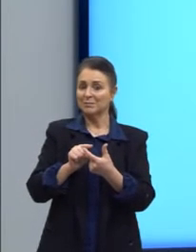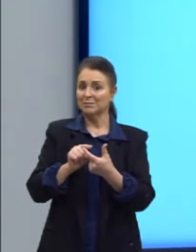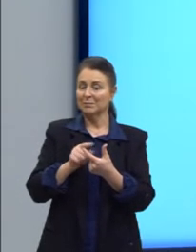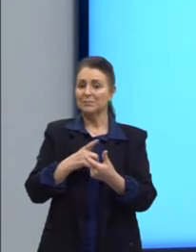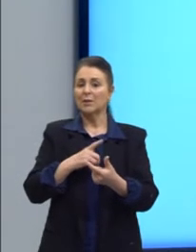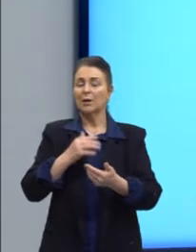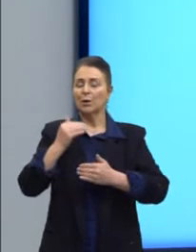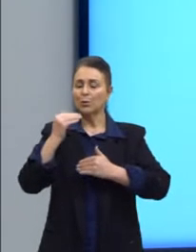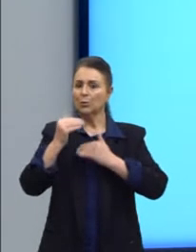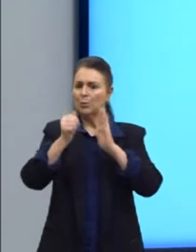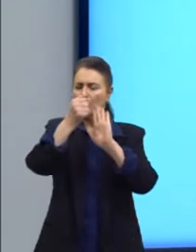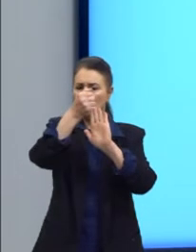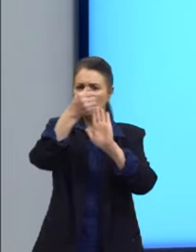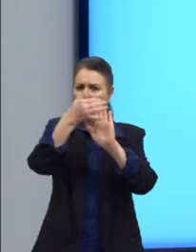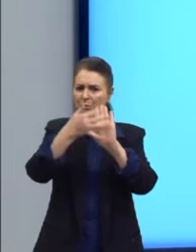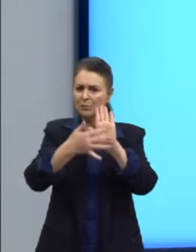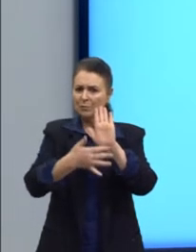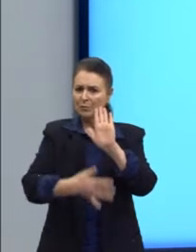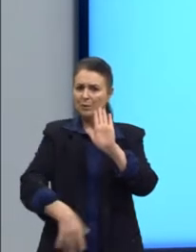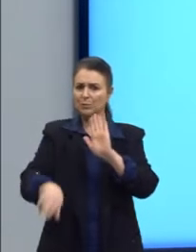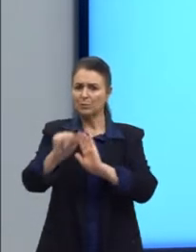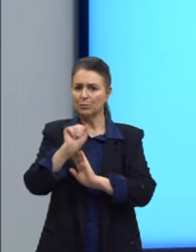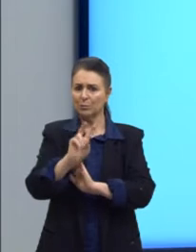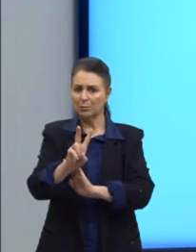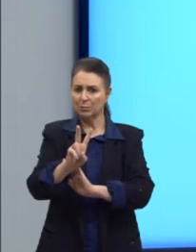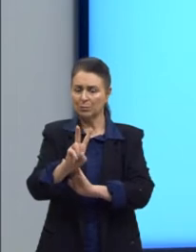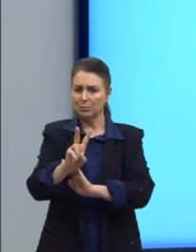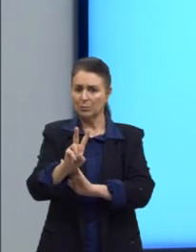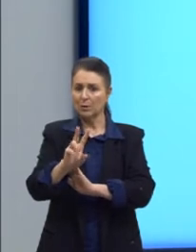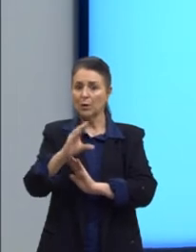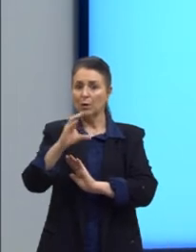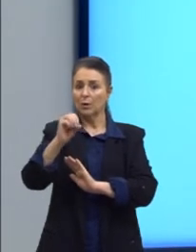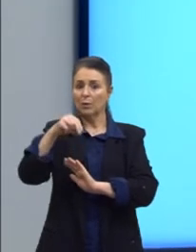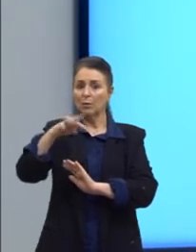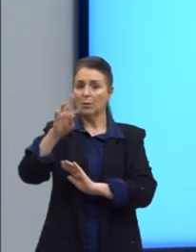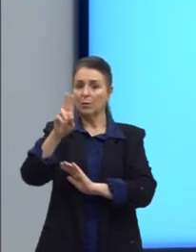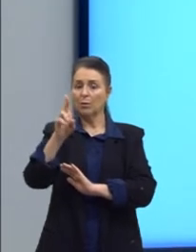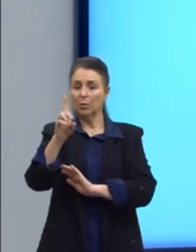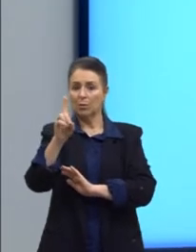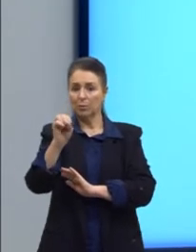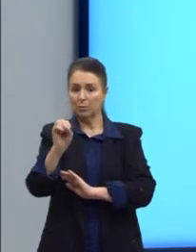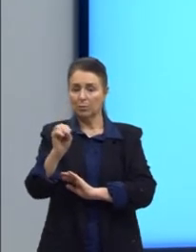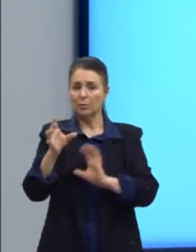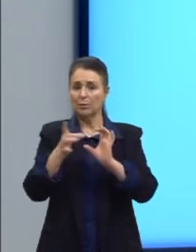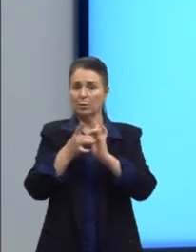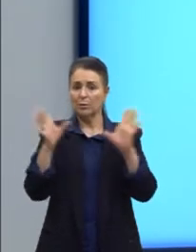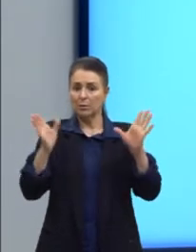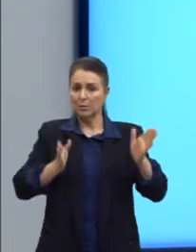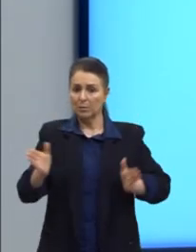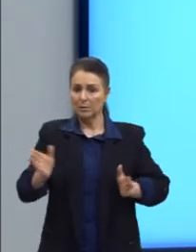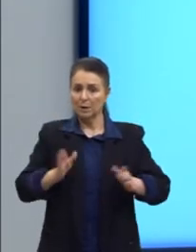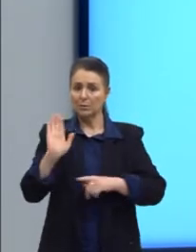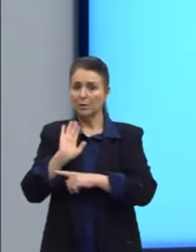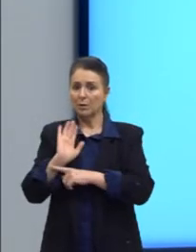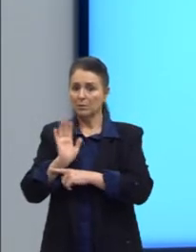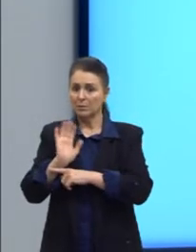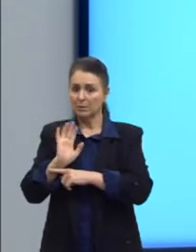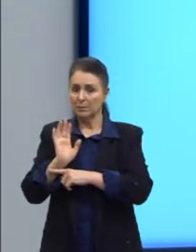desenvolvimento 2, então, contudo, a democratização do acesso ao cinema,